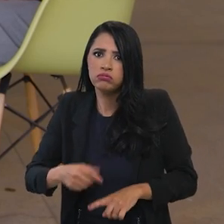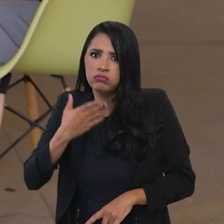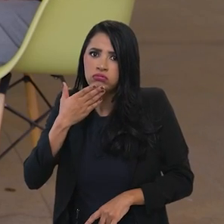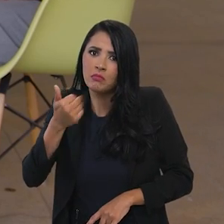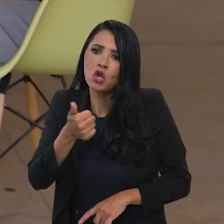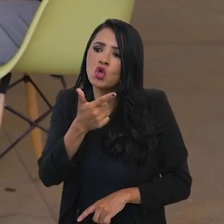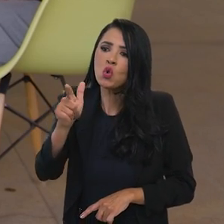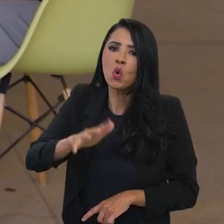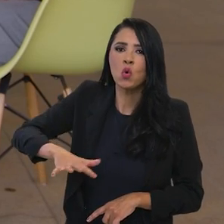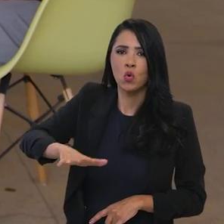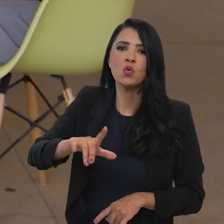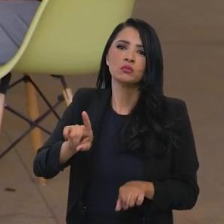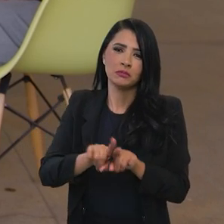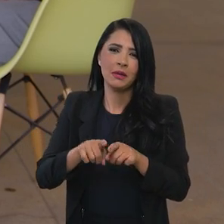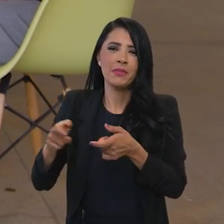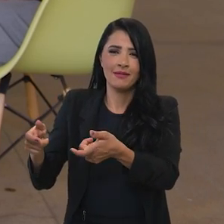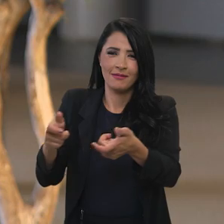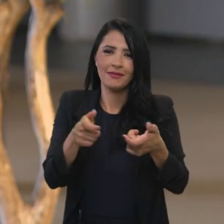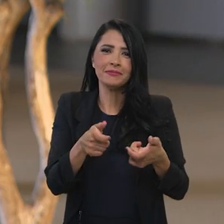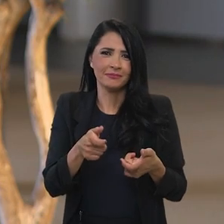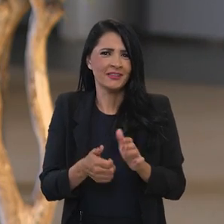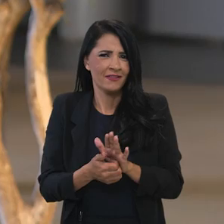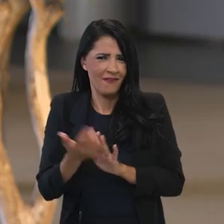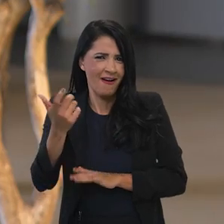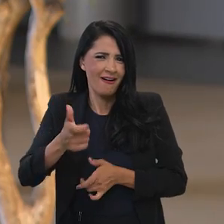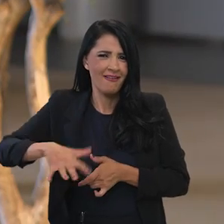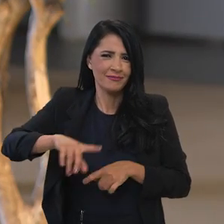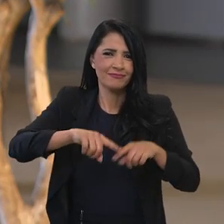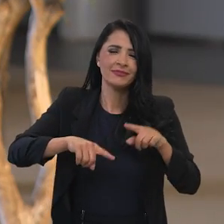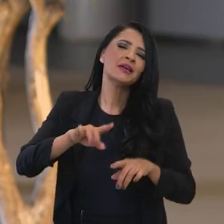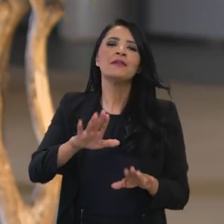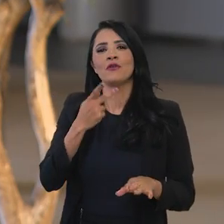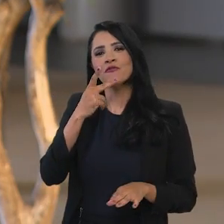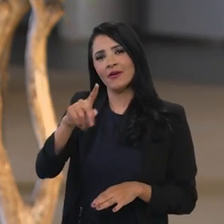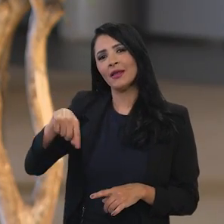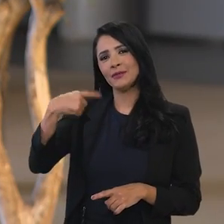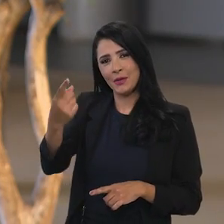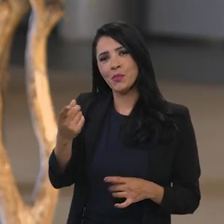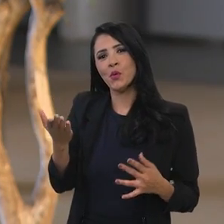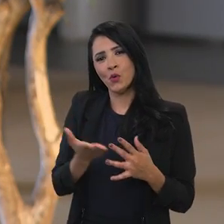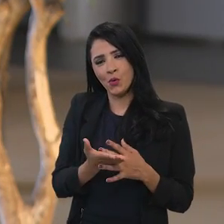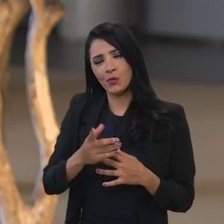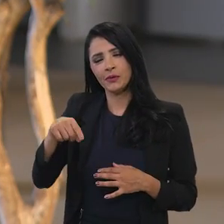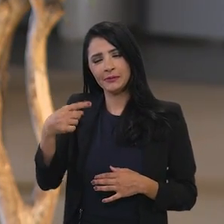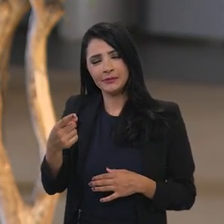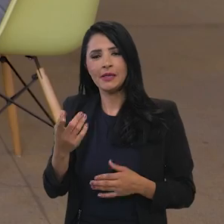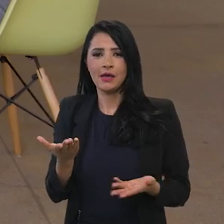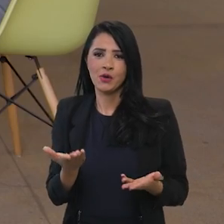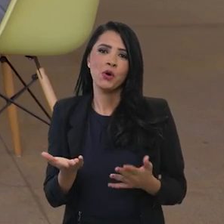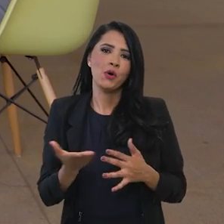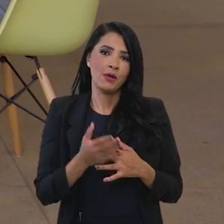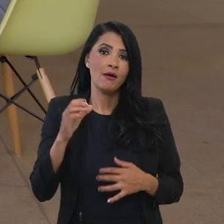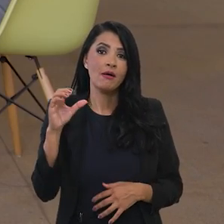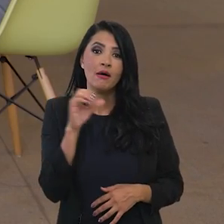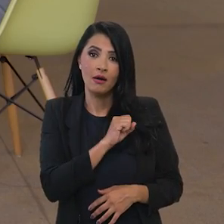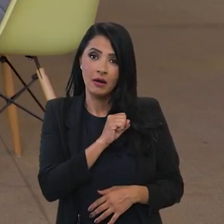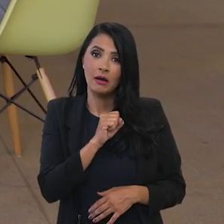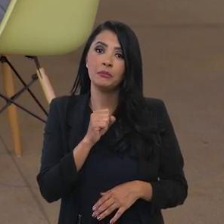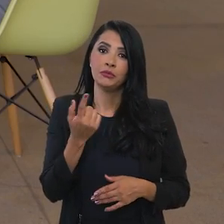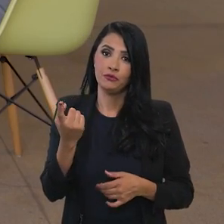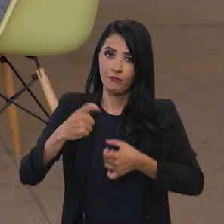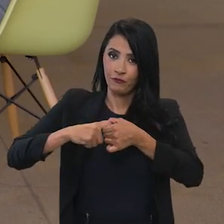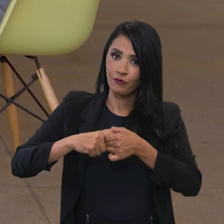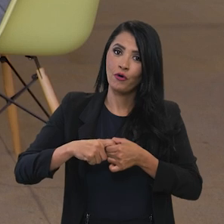em outros mercados. Temos muitos mercados mas vamos falar dele no próximo bloco. A gente vai fazer um